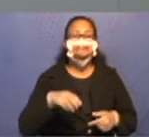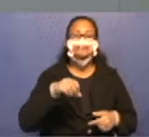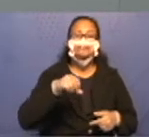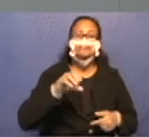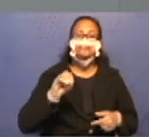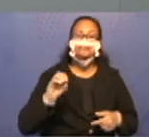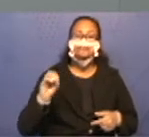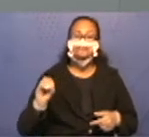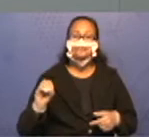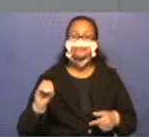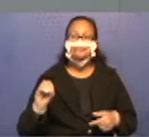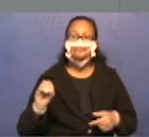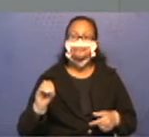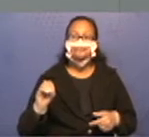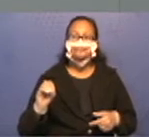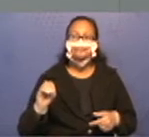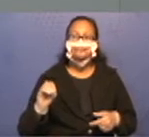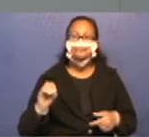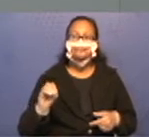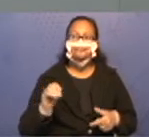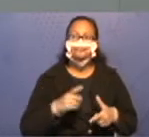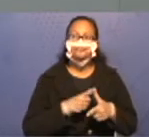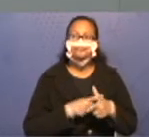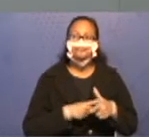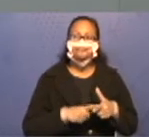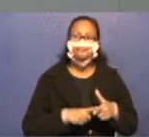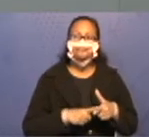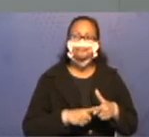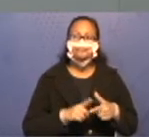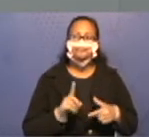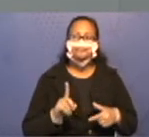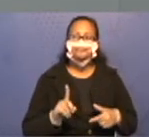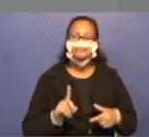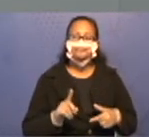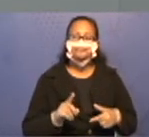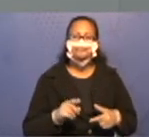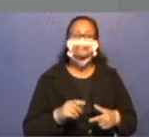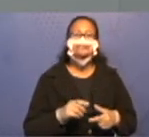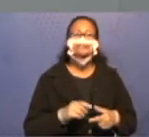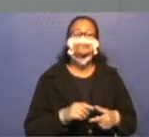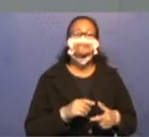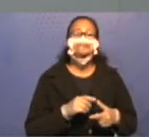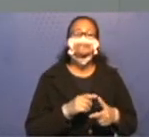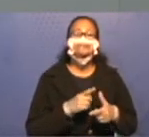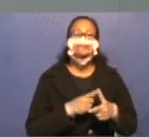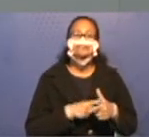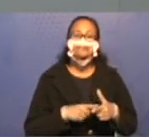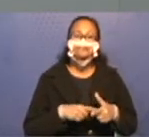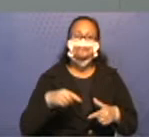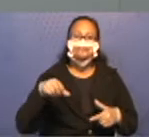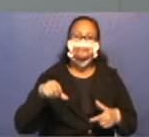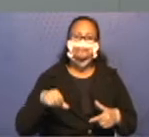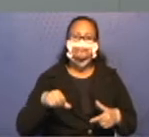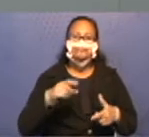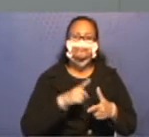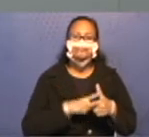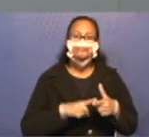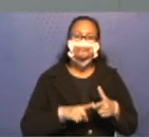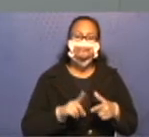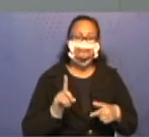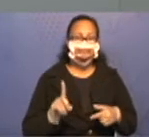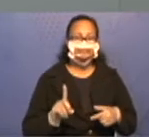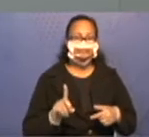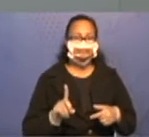990 por 1. E o C, 9 por 1. E vamos colocar as